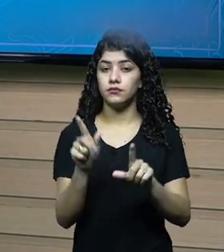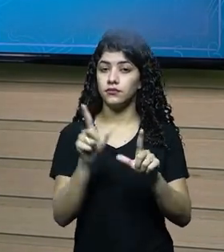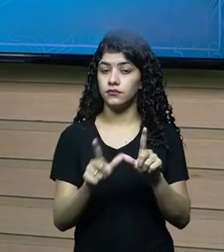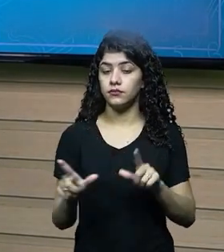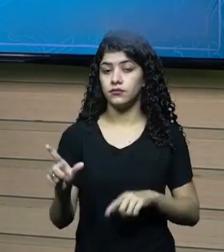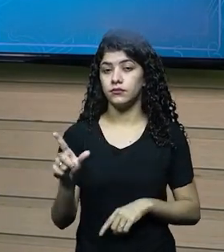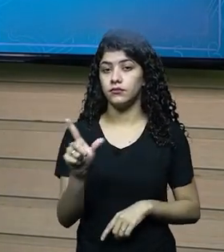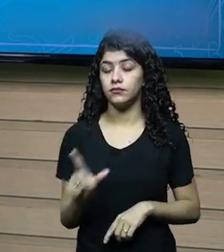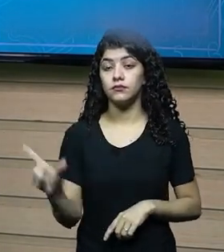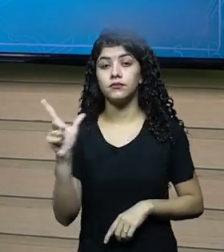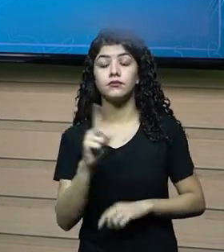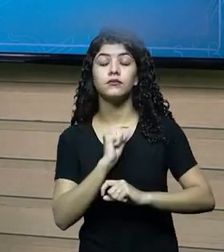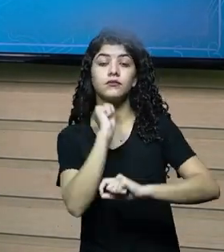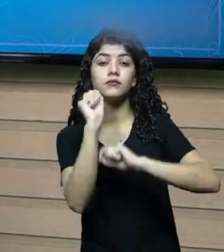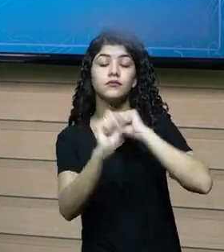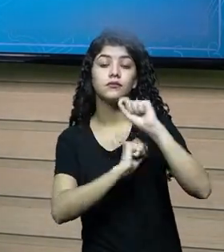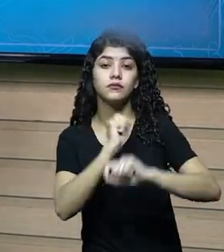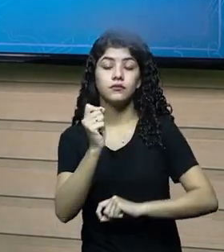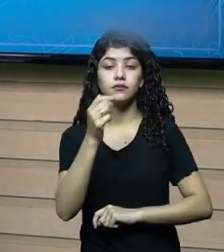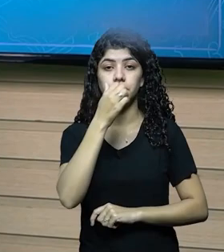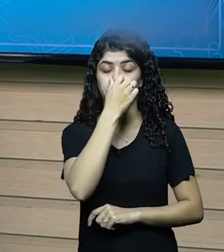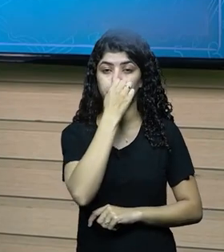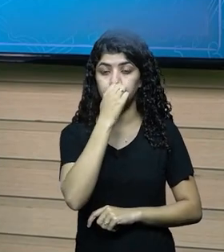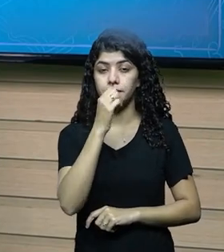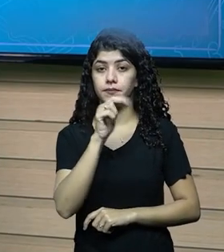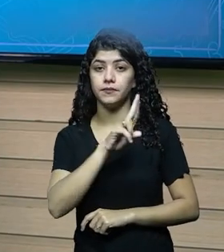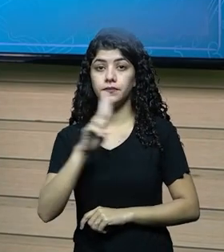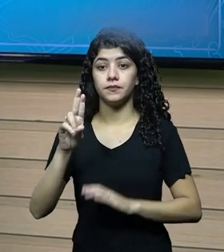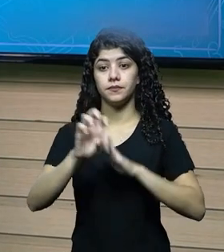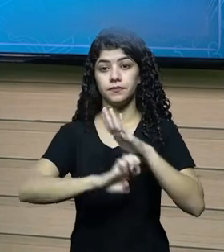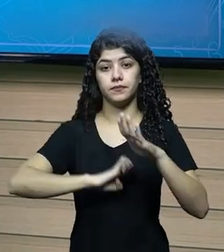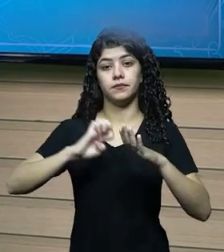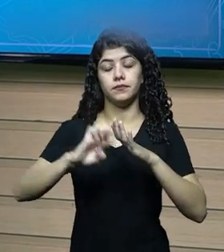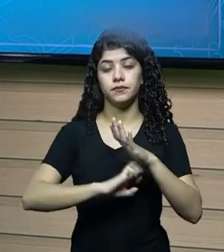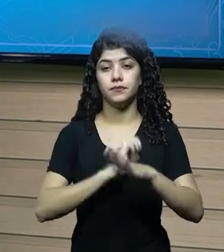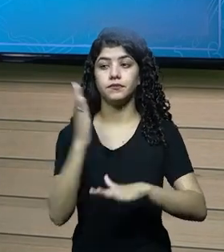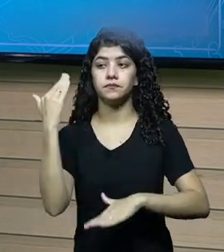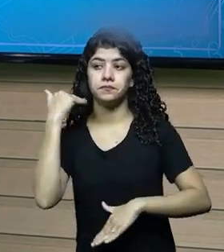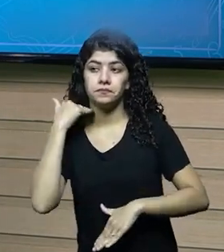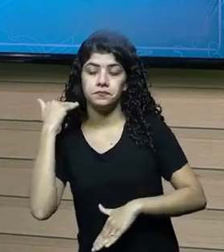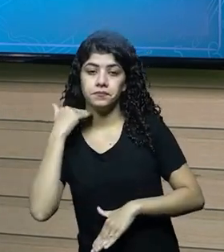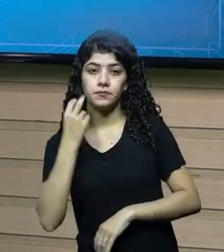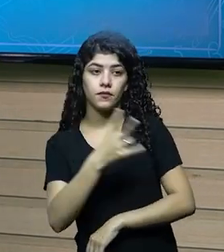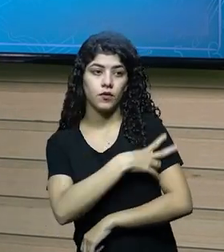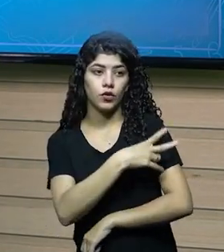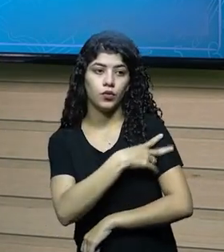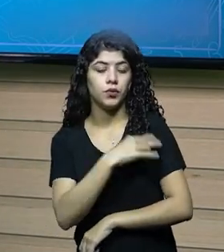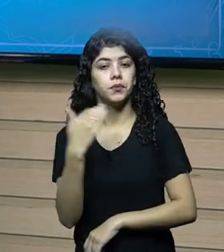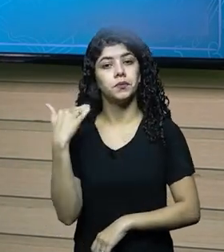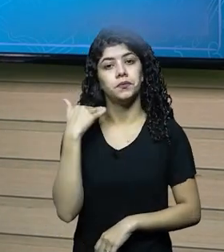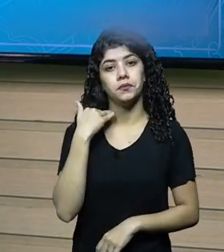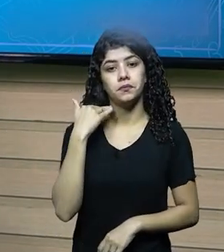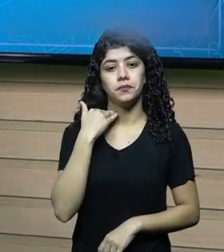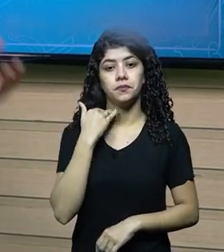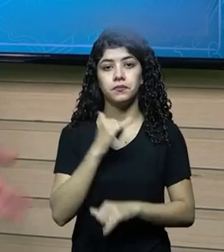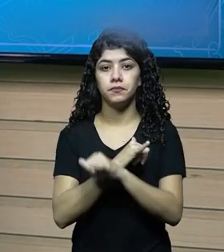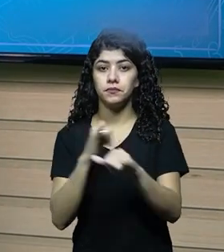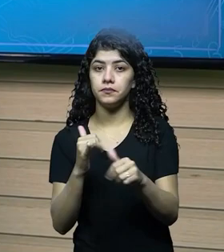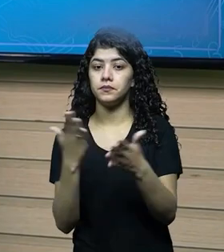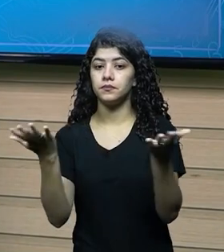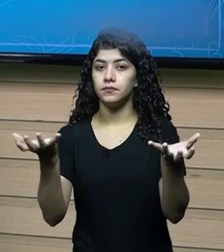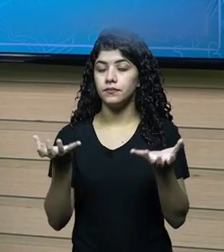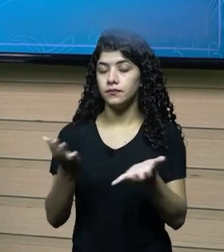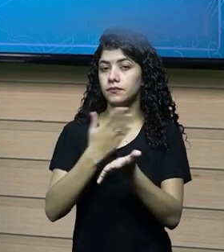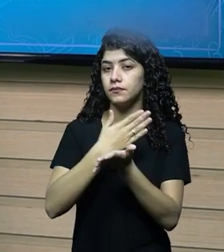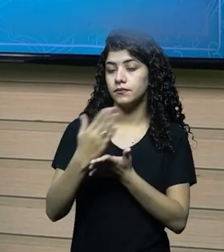contabilidade, gente entende o quê? Que o dono da empresa, ele foi no banco e disse assim, olha, eu quero começar um